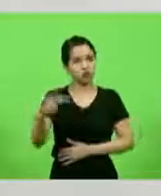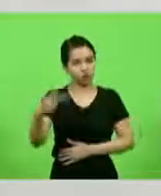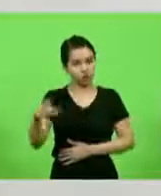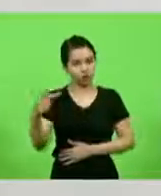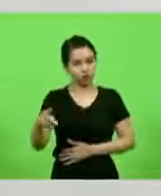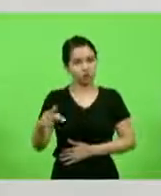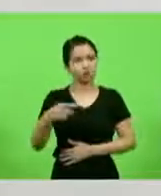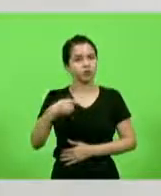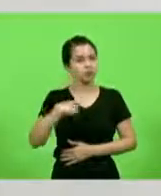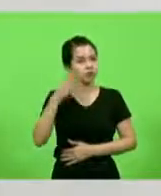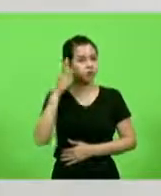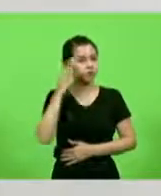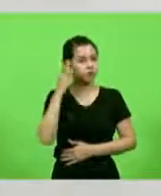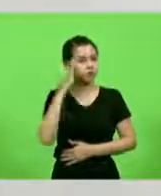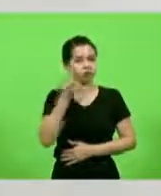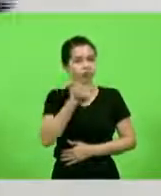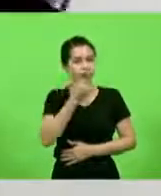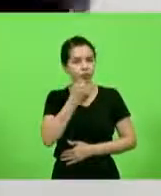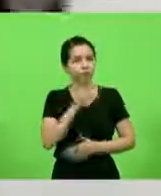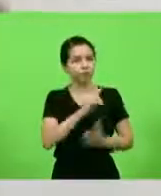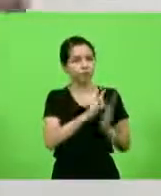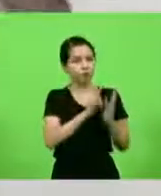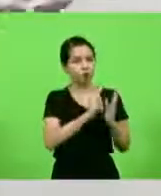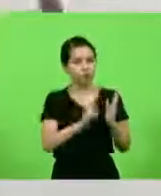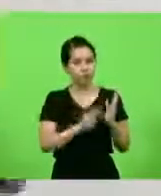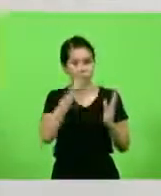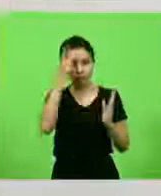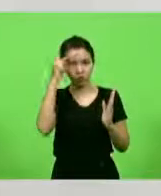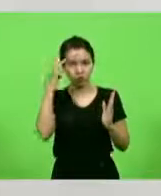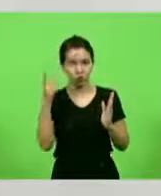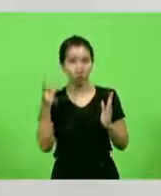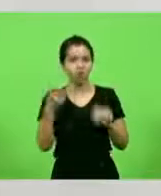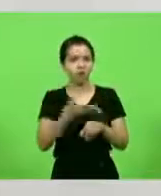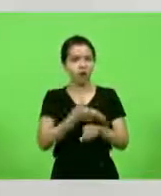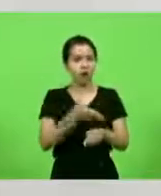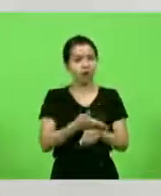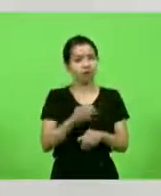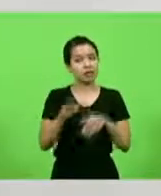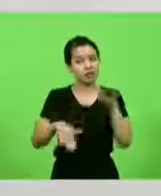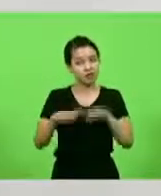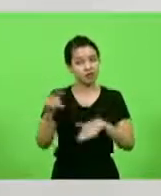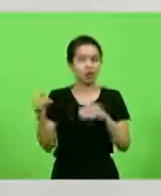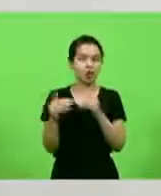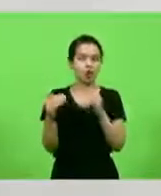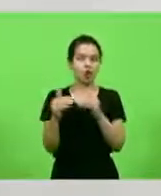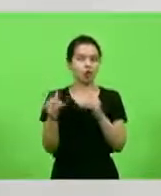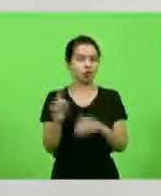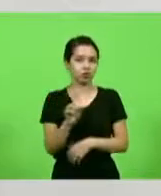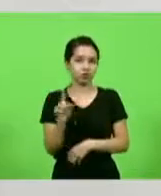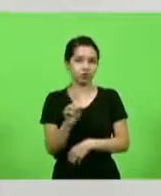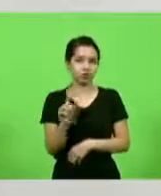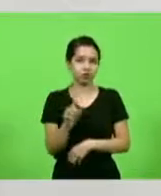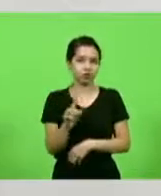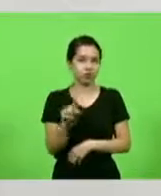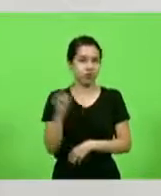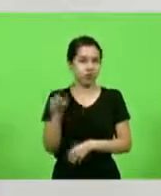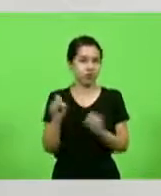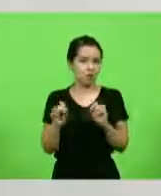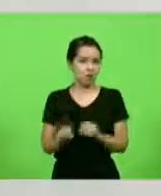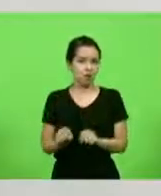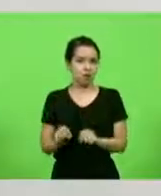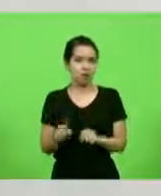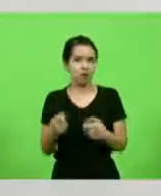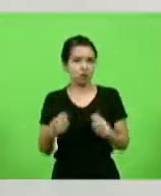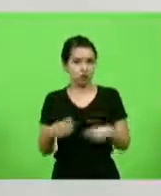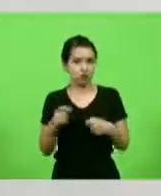infelizmente, nomes vão chegar lá e que ela talvez nem concordasse com a chegada desses nomes. mas foi o que ela pôde fazer e teve que fazer